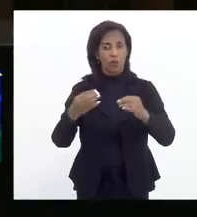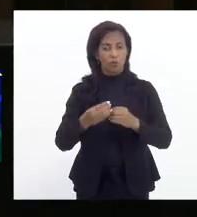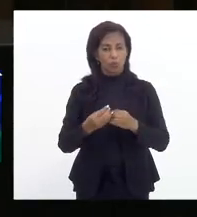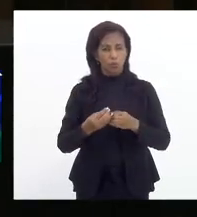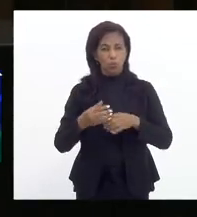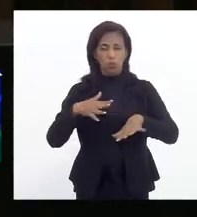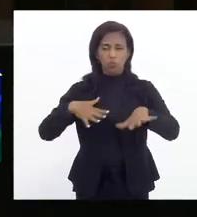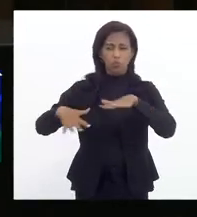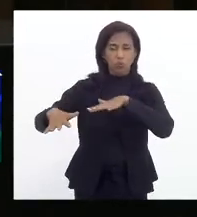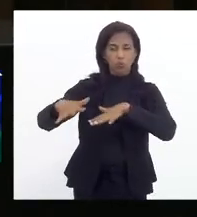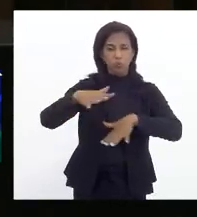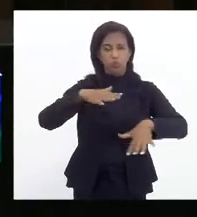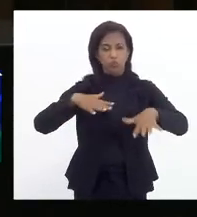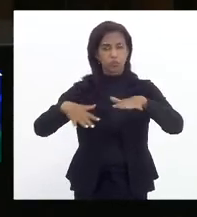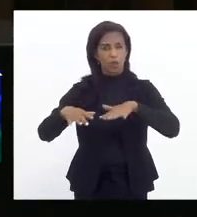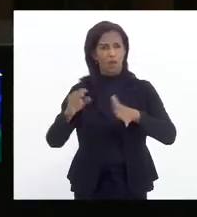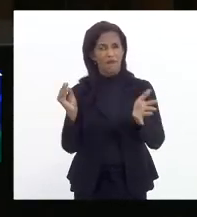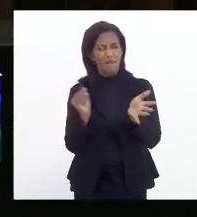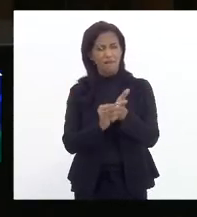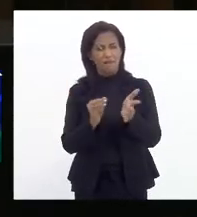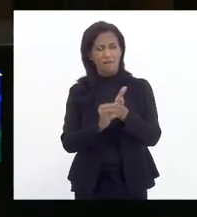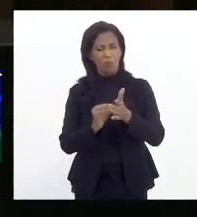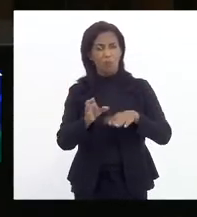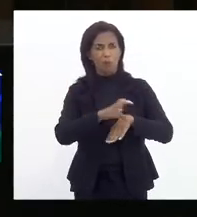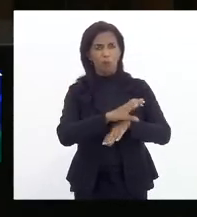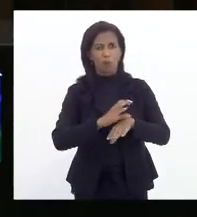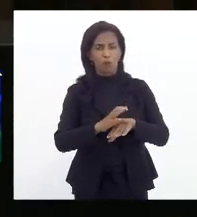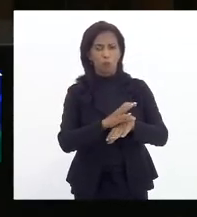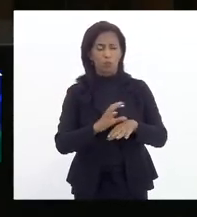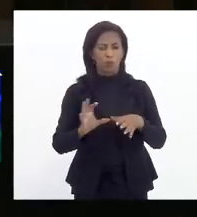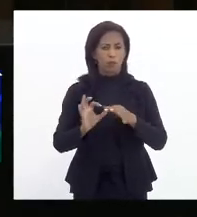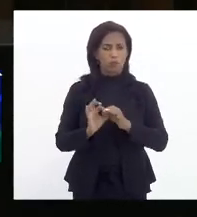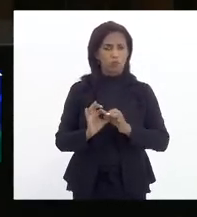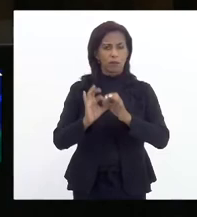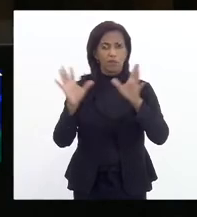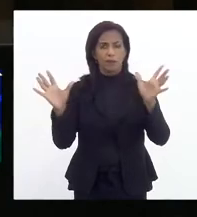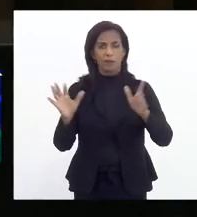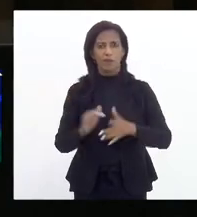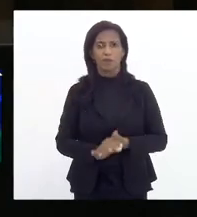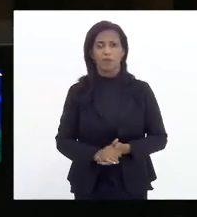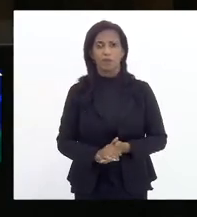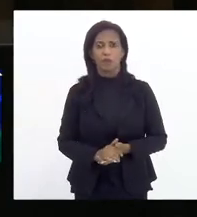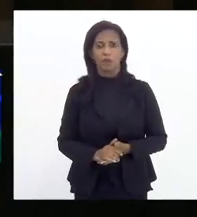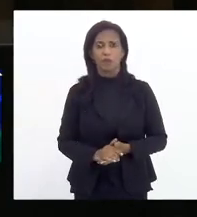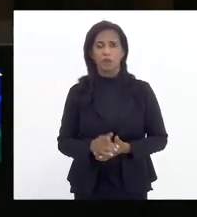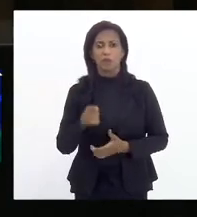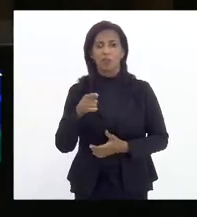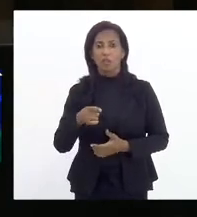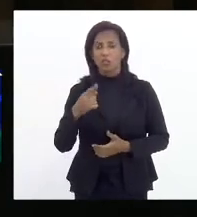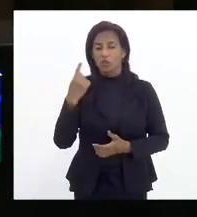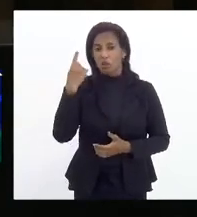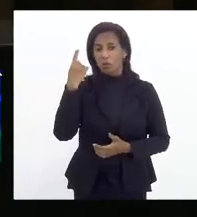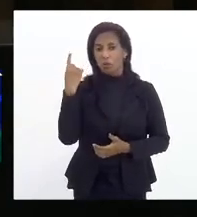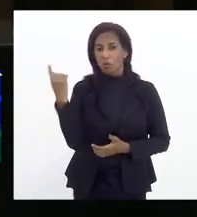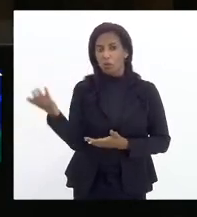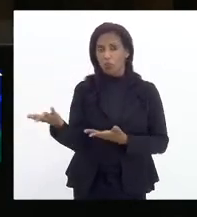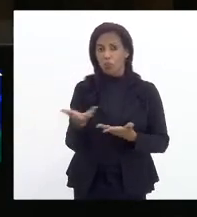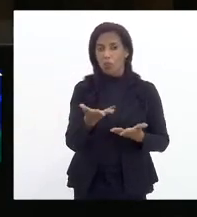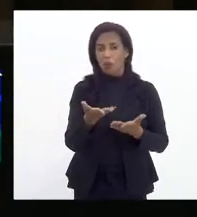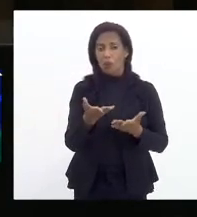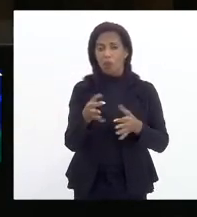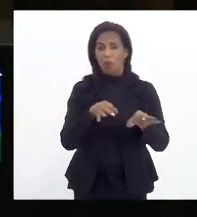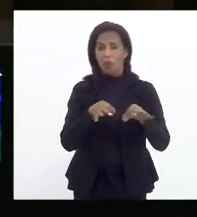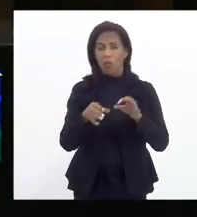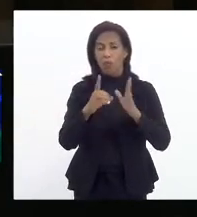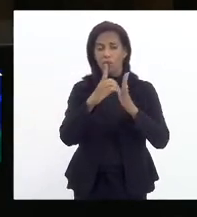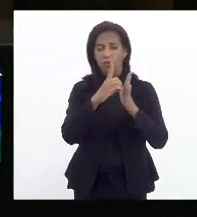cerceamento inconstitucional de nossas liberdades estão advindo por meio de